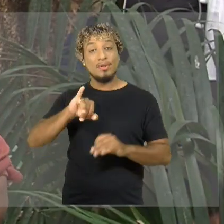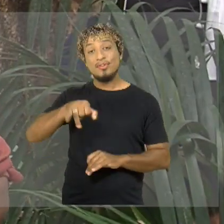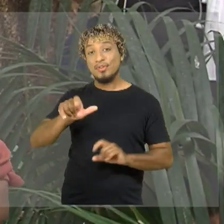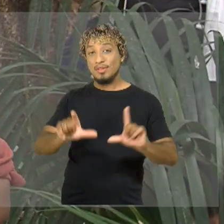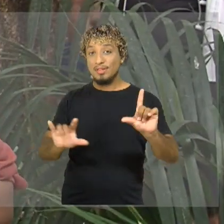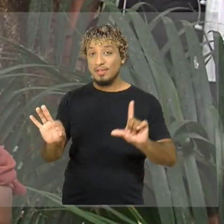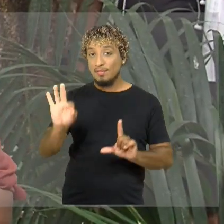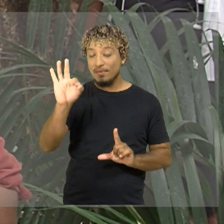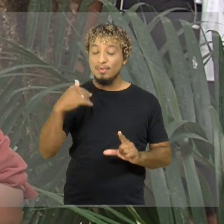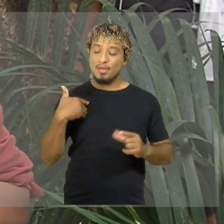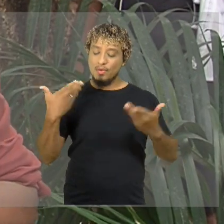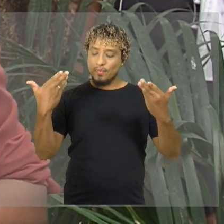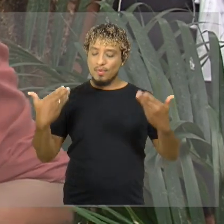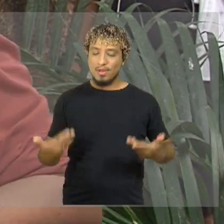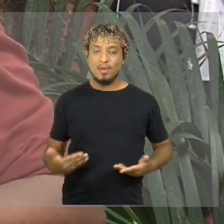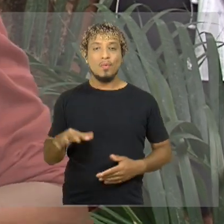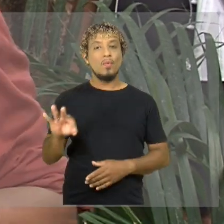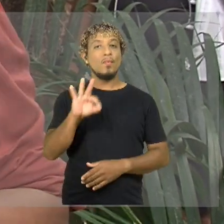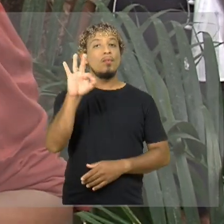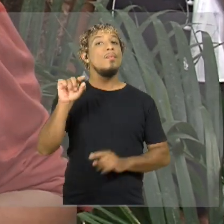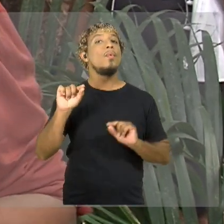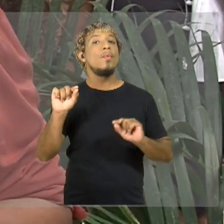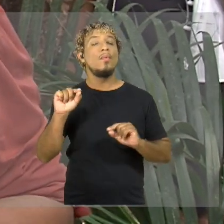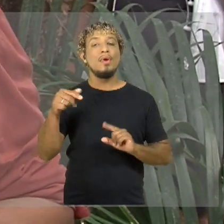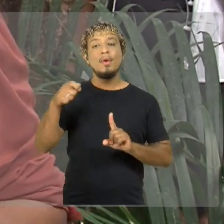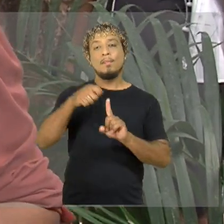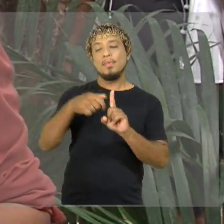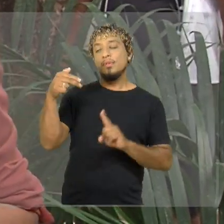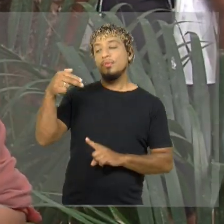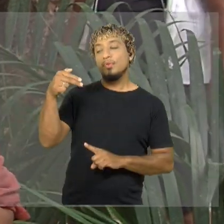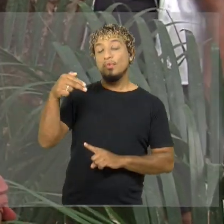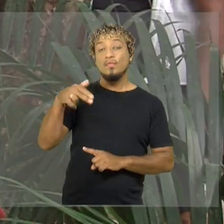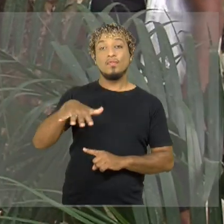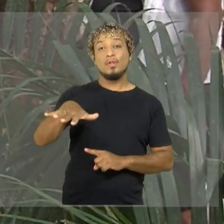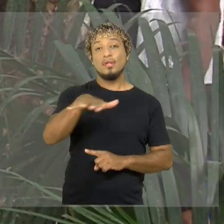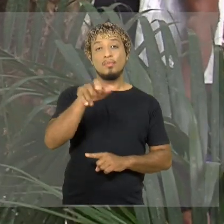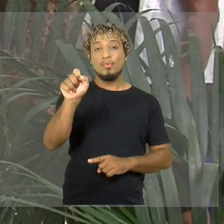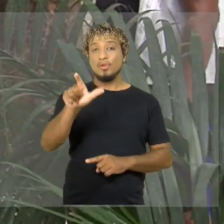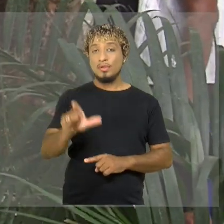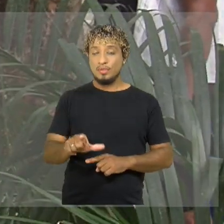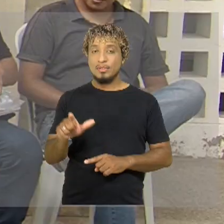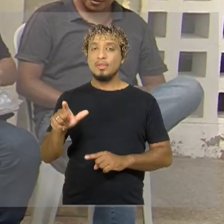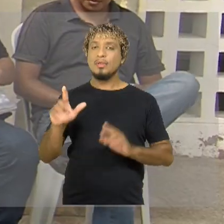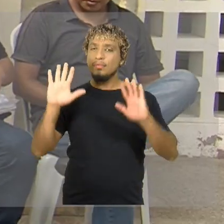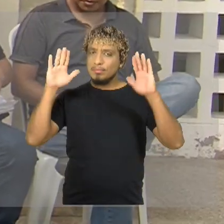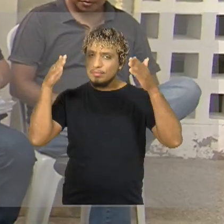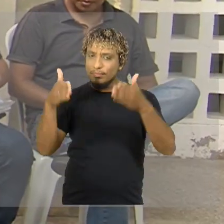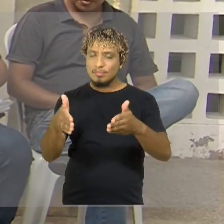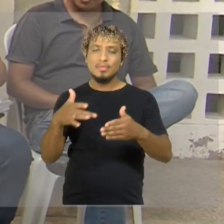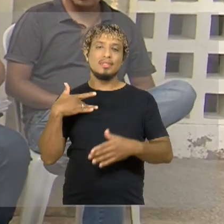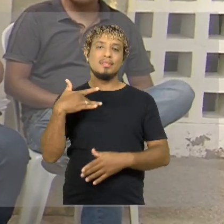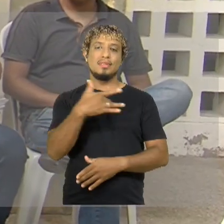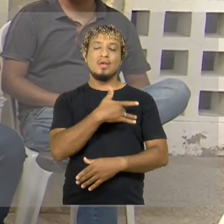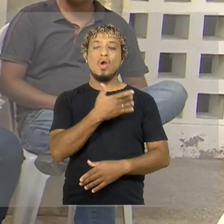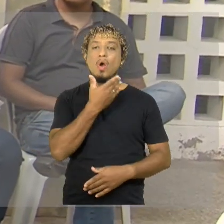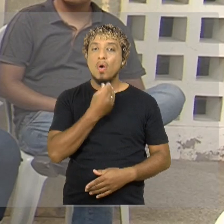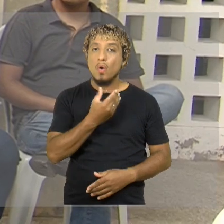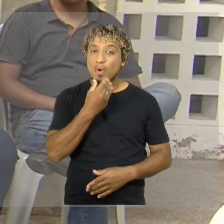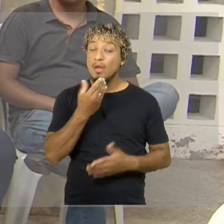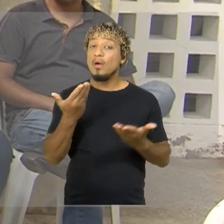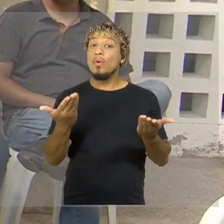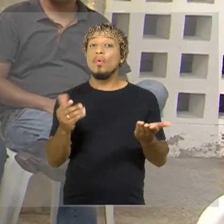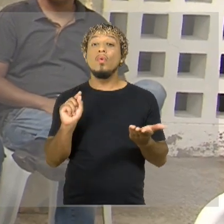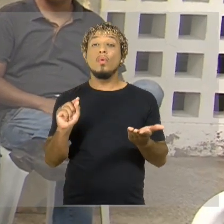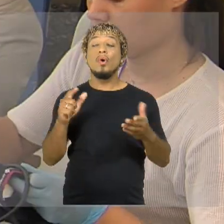direto da UFMA para falar sobre Novembro Azul, uma campanha dedicada à saúde dos homens. E a ação está acontecendo aqui na